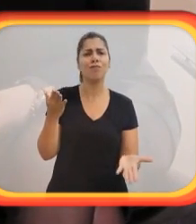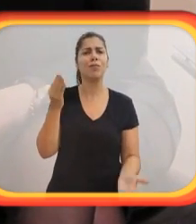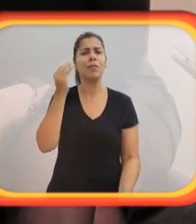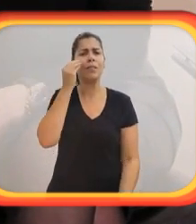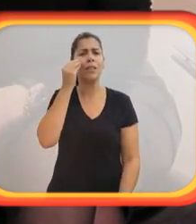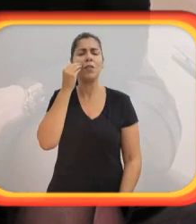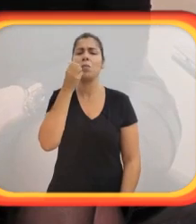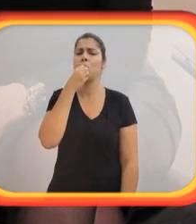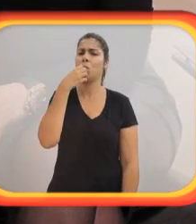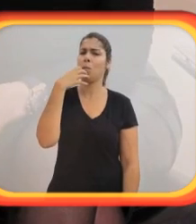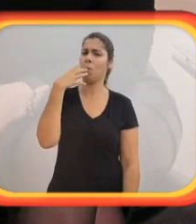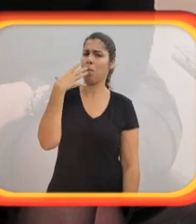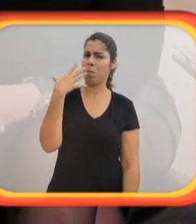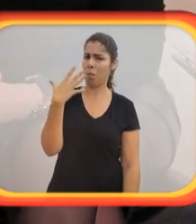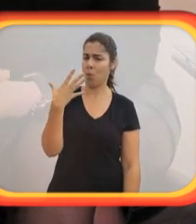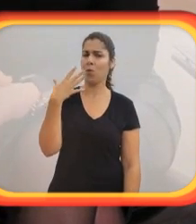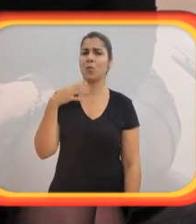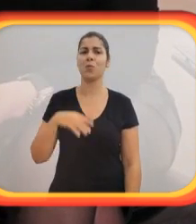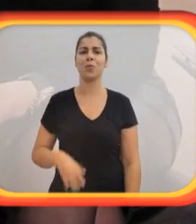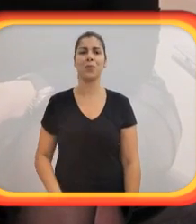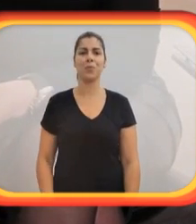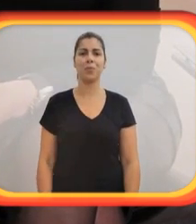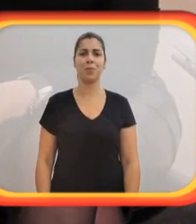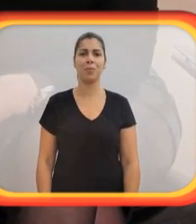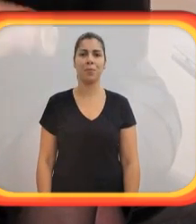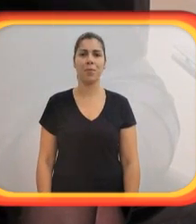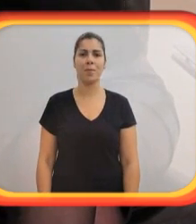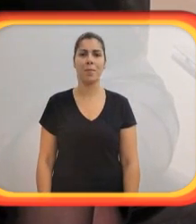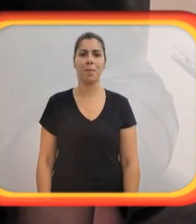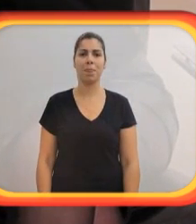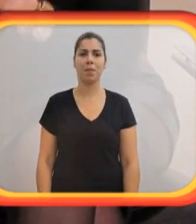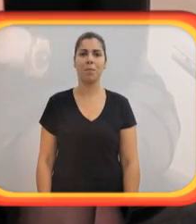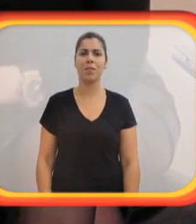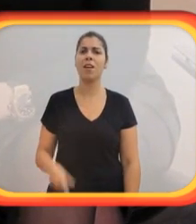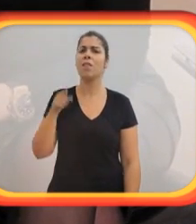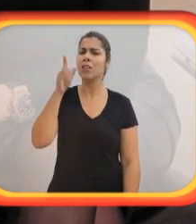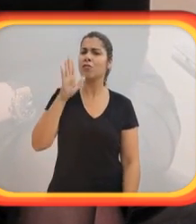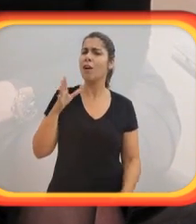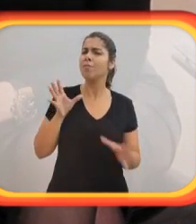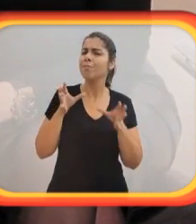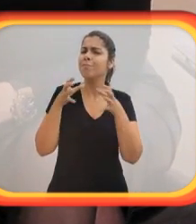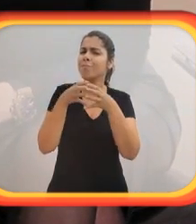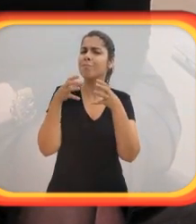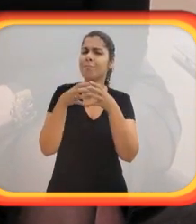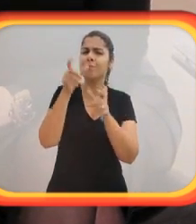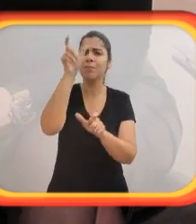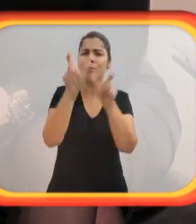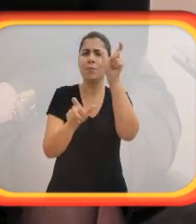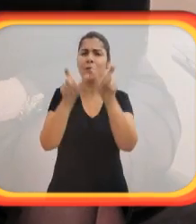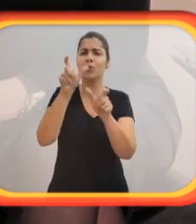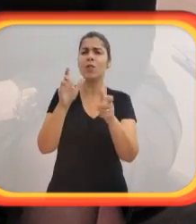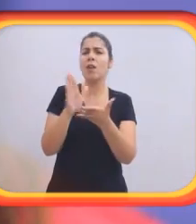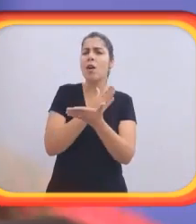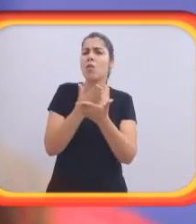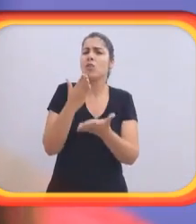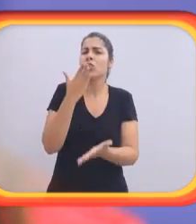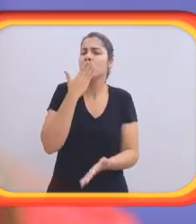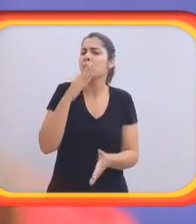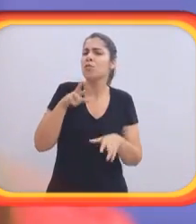caríssimo, violino extradivário, e que tinha trocado por uma galinha. Essa foi a minha primeira vez entrevistando alguém, e foi muito bom.